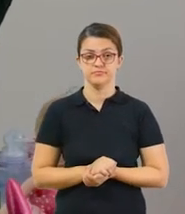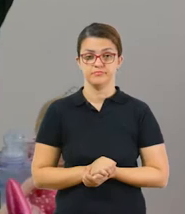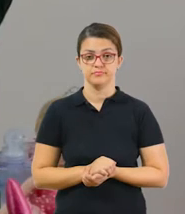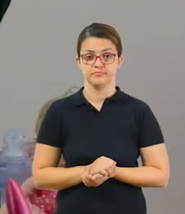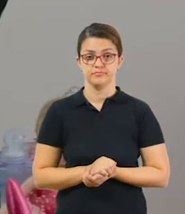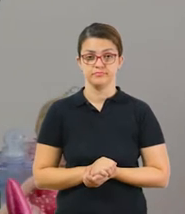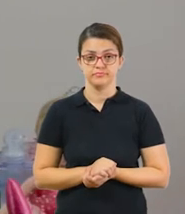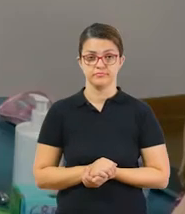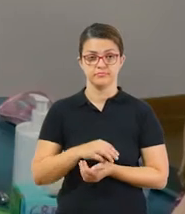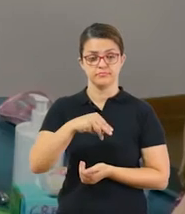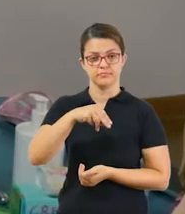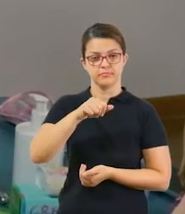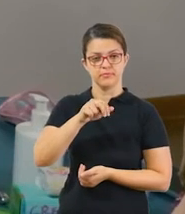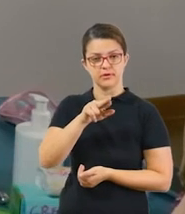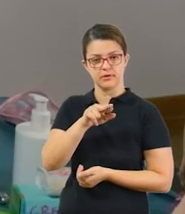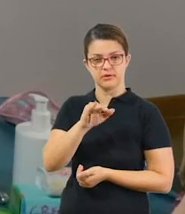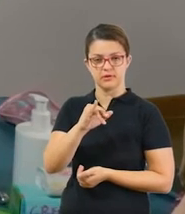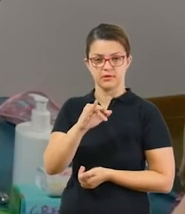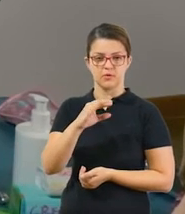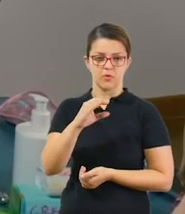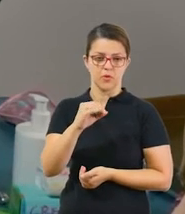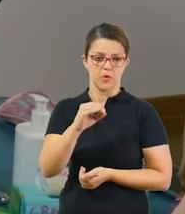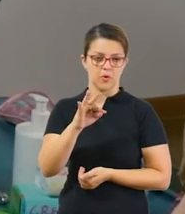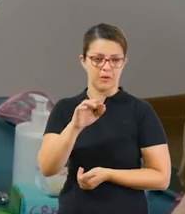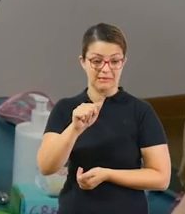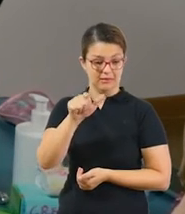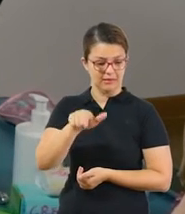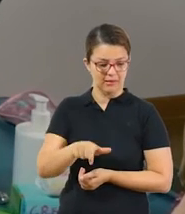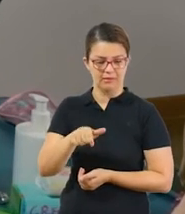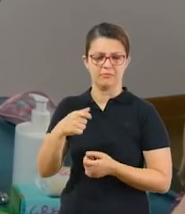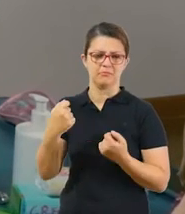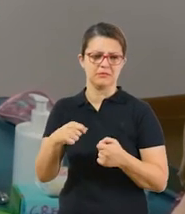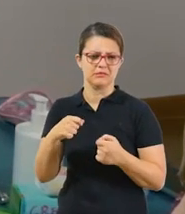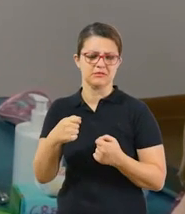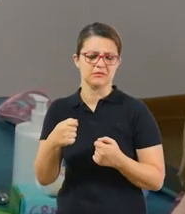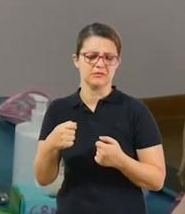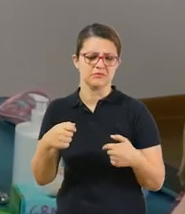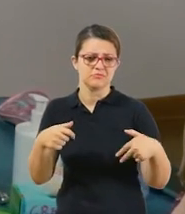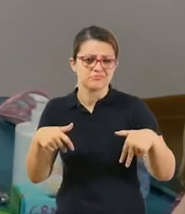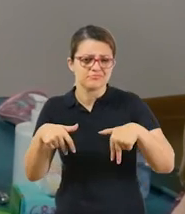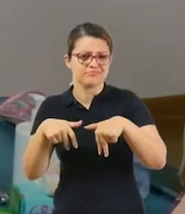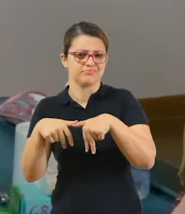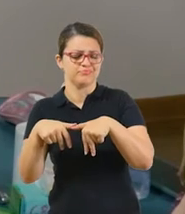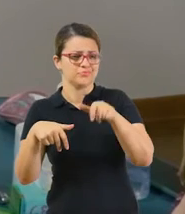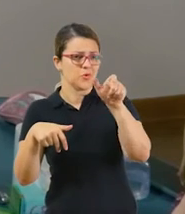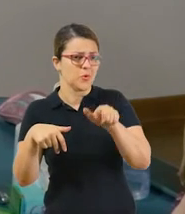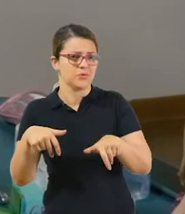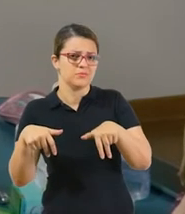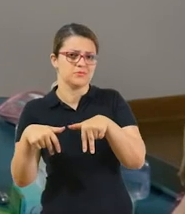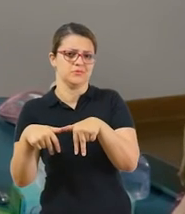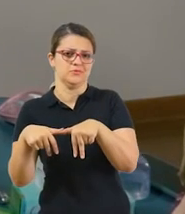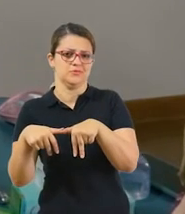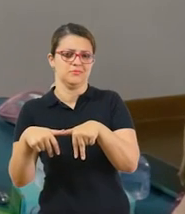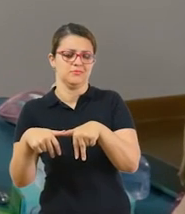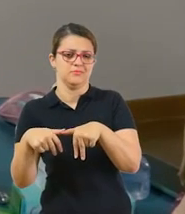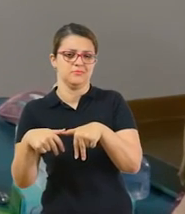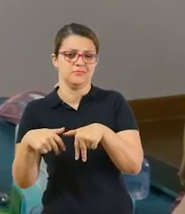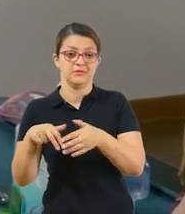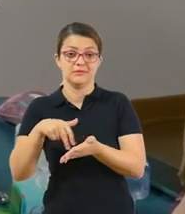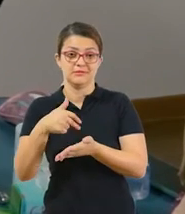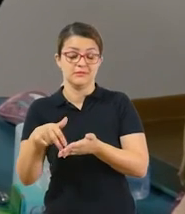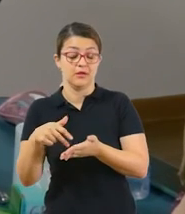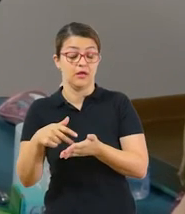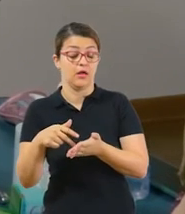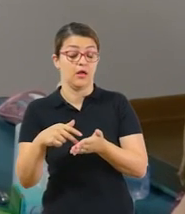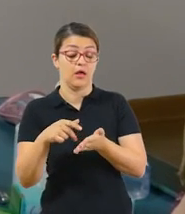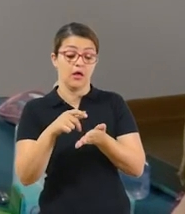Na atividade 1, Maricota precisa de um par para dançar na quadrilha da festa junina lá da escola. Ela mandou um bilhete para